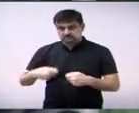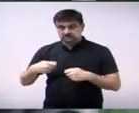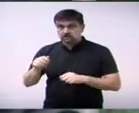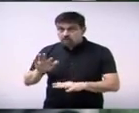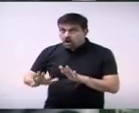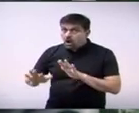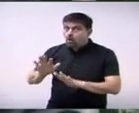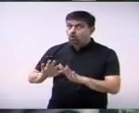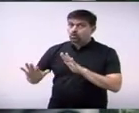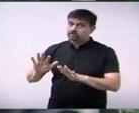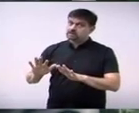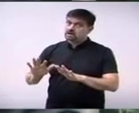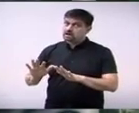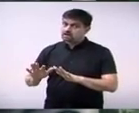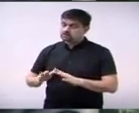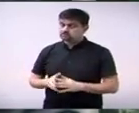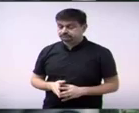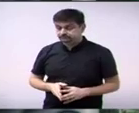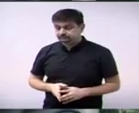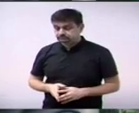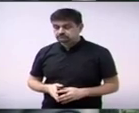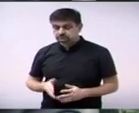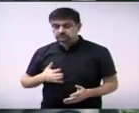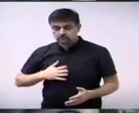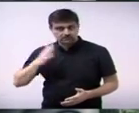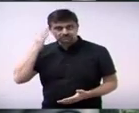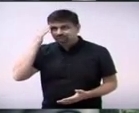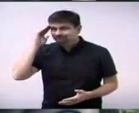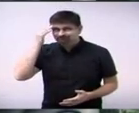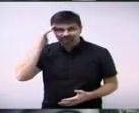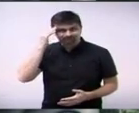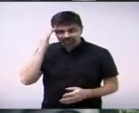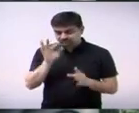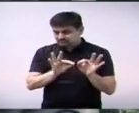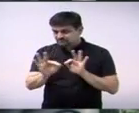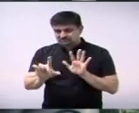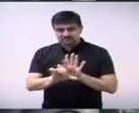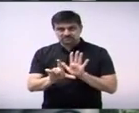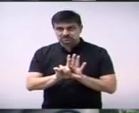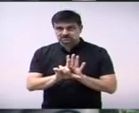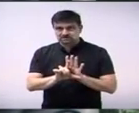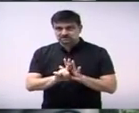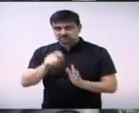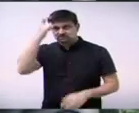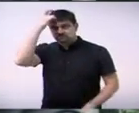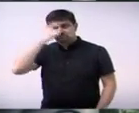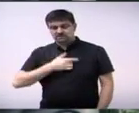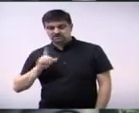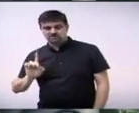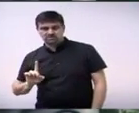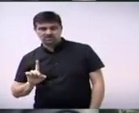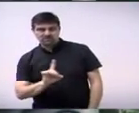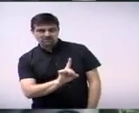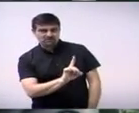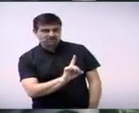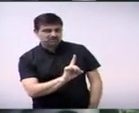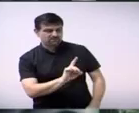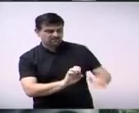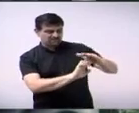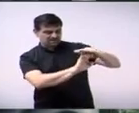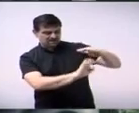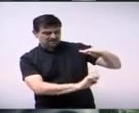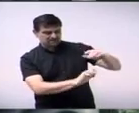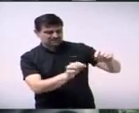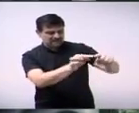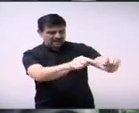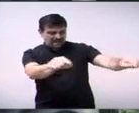cuidados aqui na Câmara mas eu não entendi e passei lá perto do local e tem um empreendimento eles estão